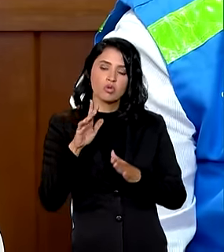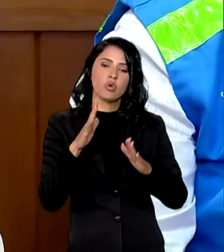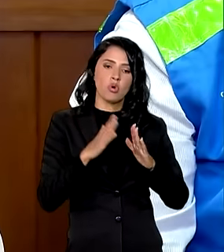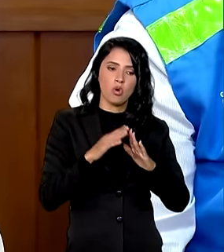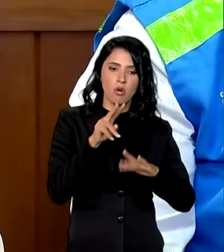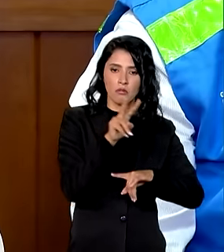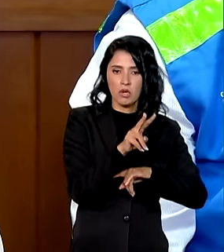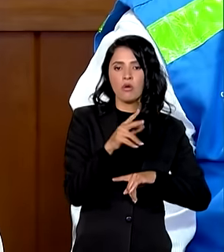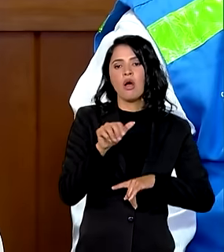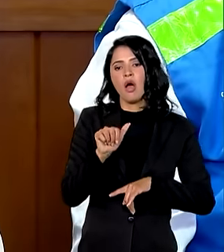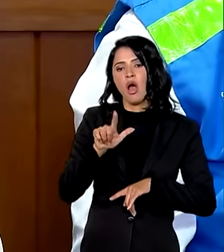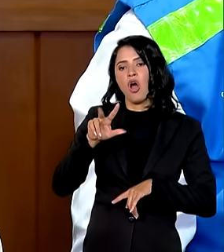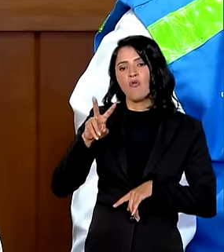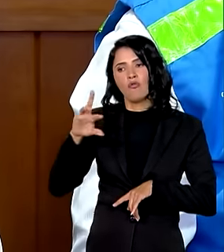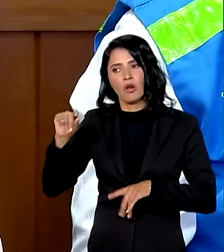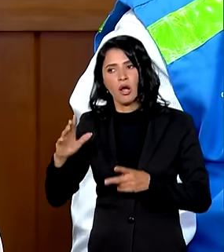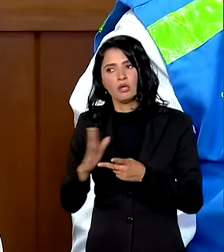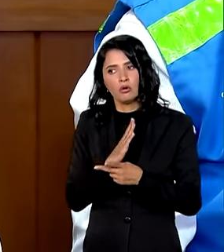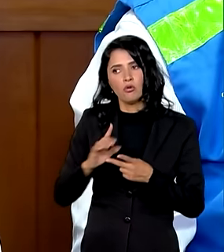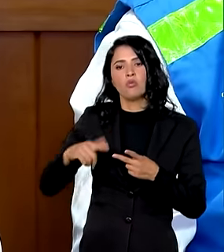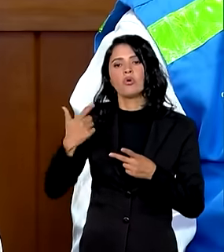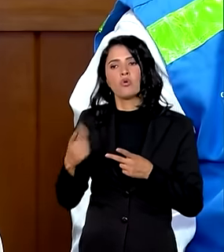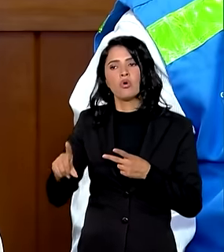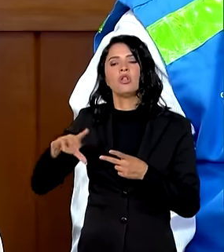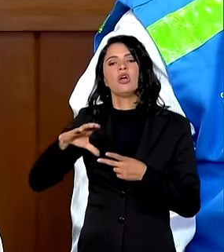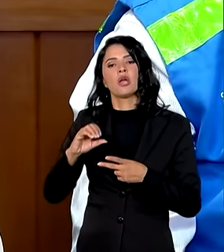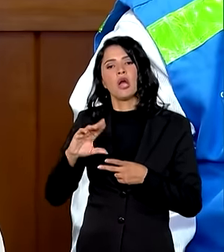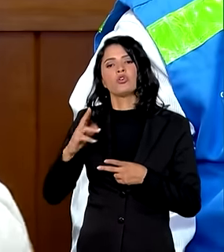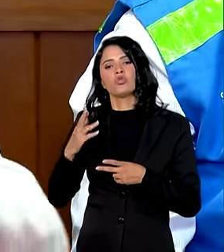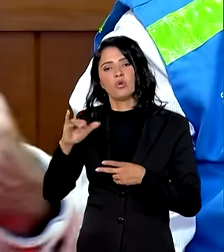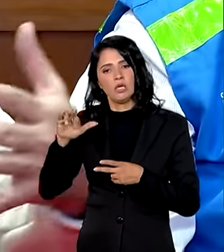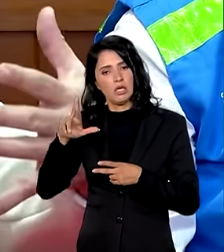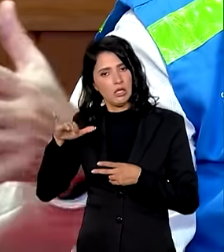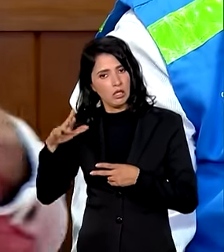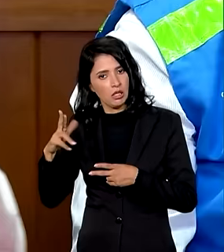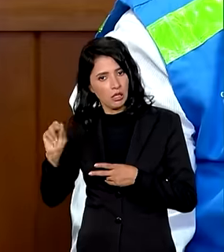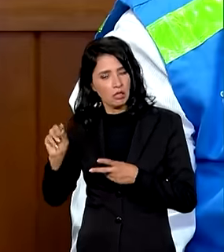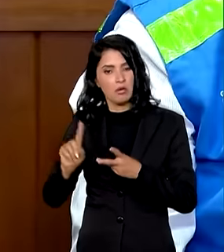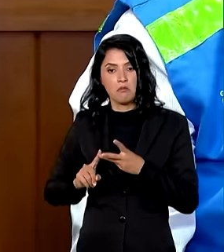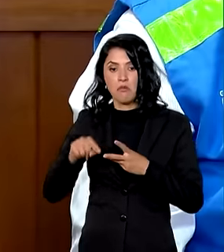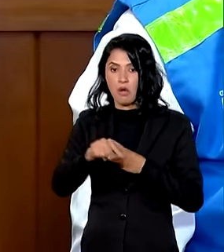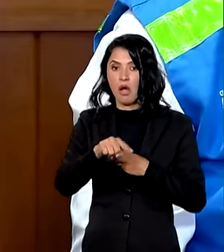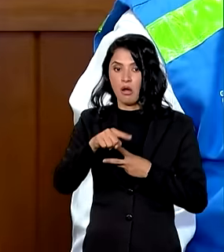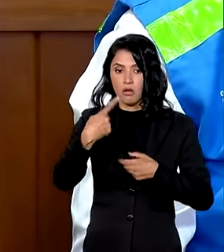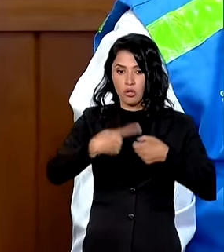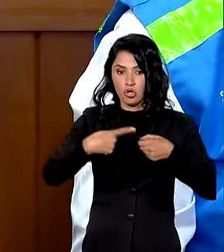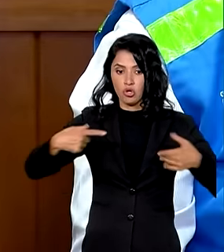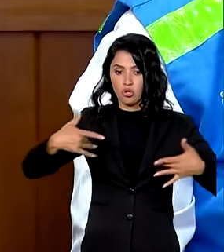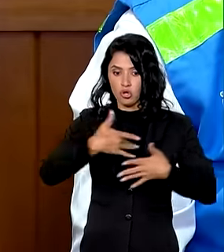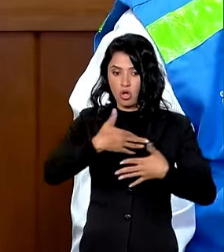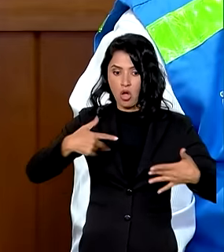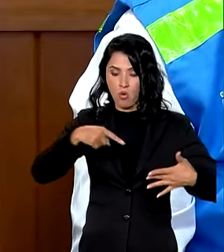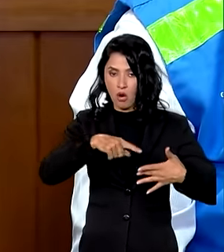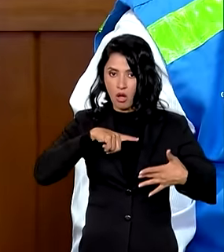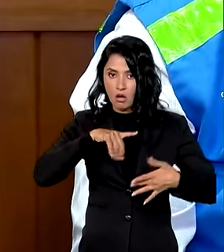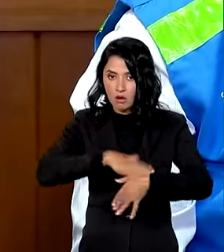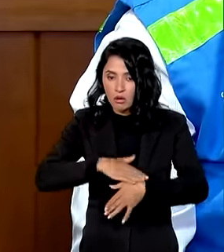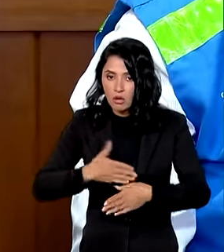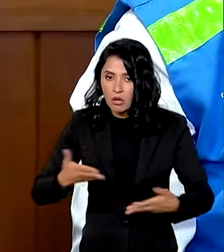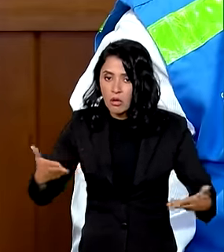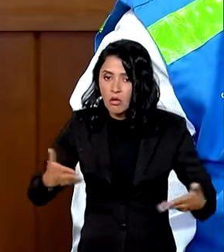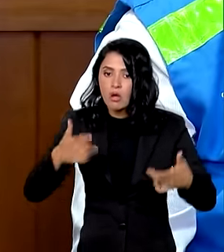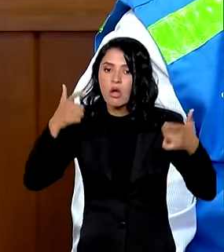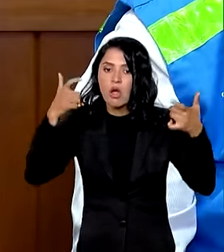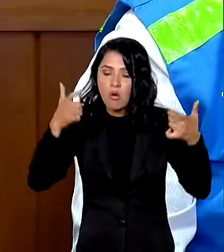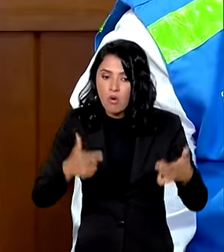em Alvorada nós temos algumas pessoas em abrigo em Cachoeirinha mas então a região metropolitana nesse momento é